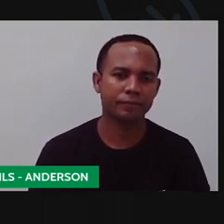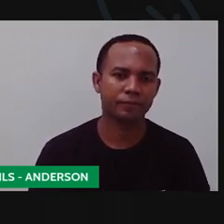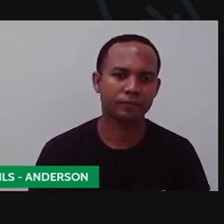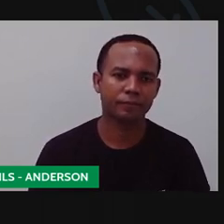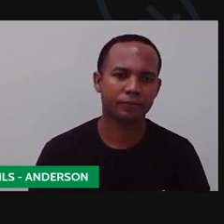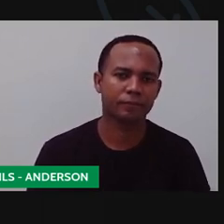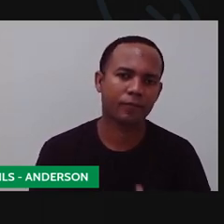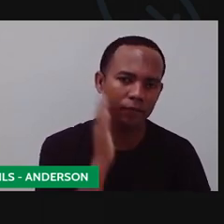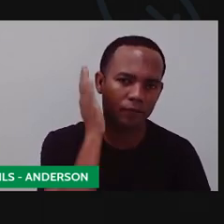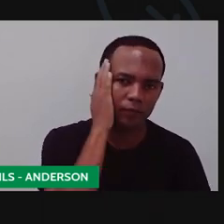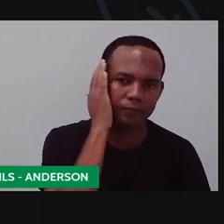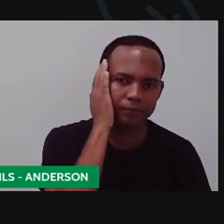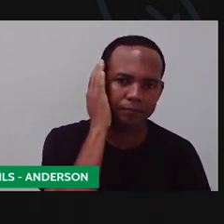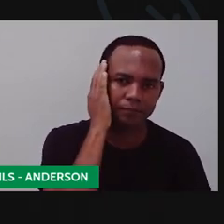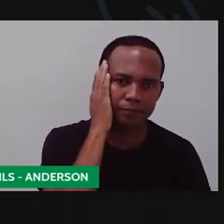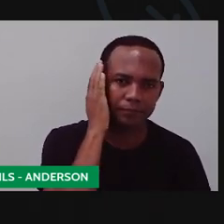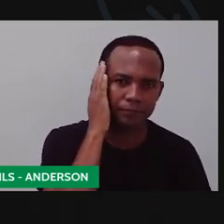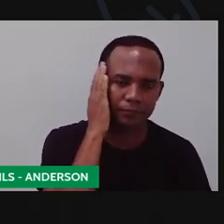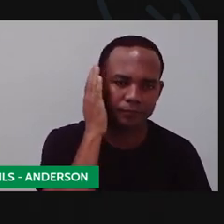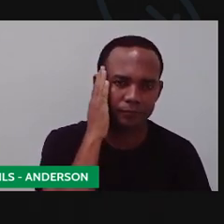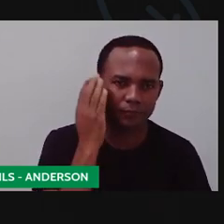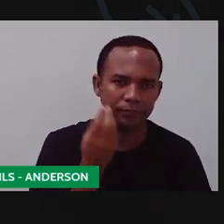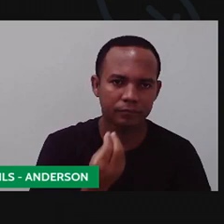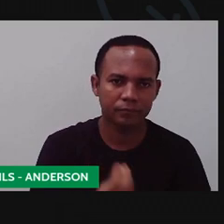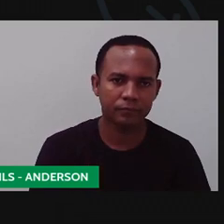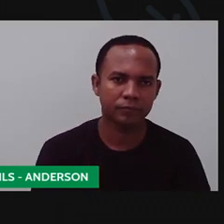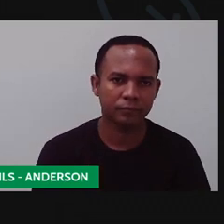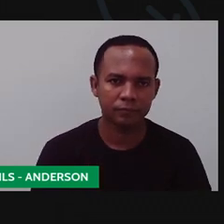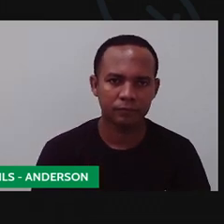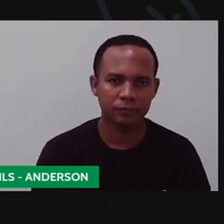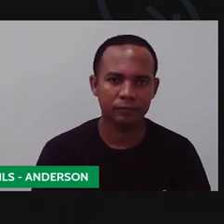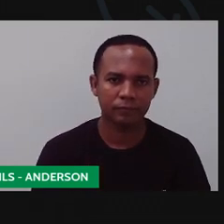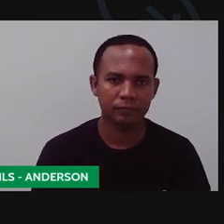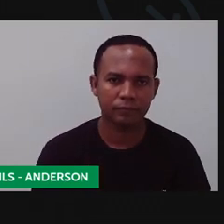cabeça, tá? Que é essa parte aqui de cima. Vamos lá?